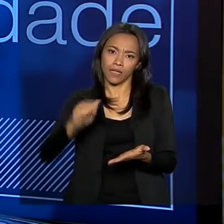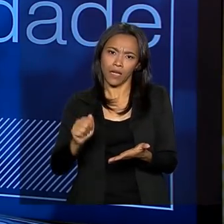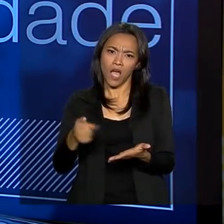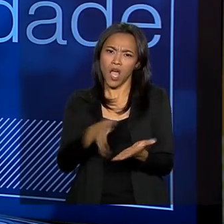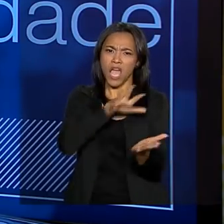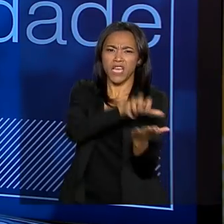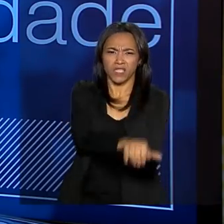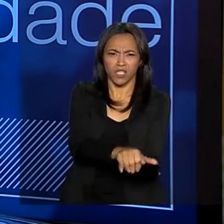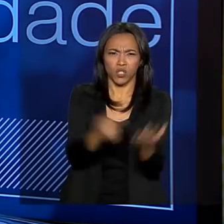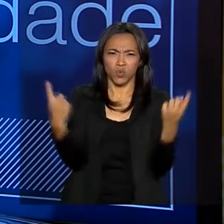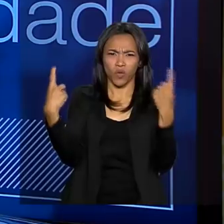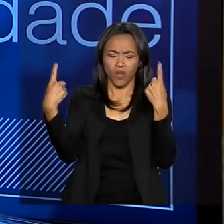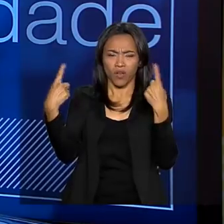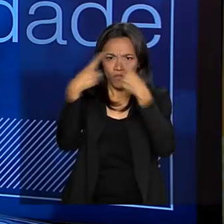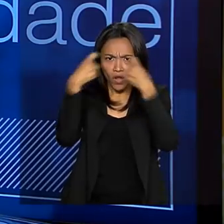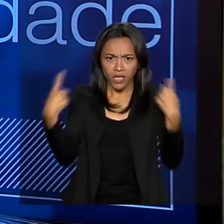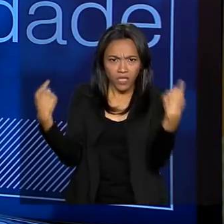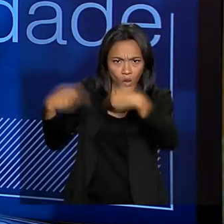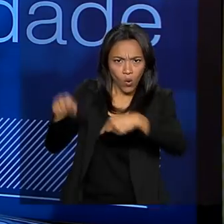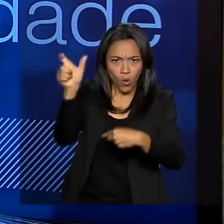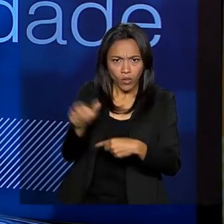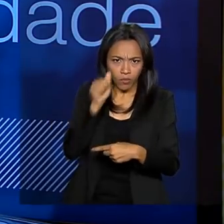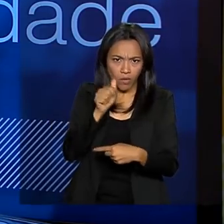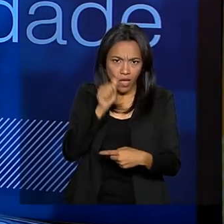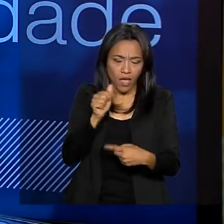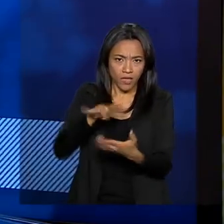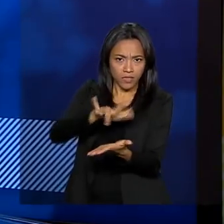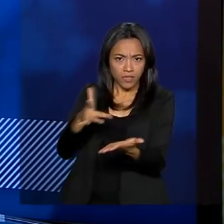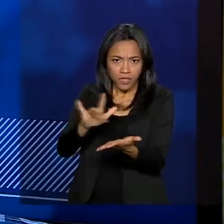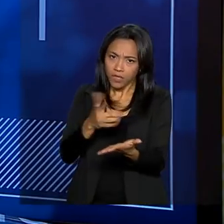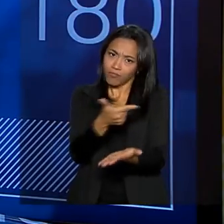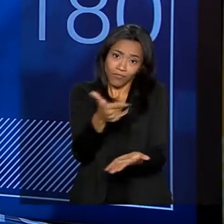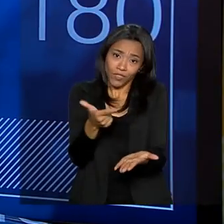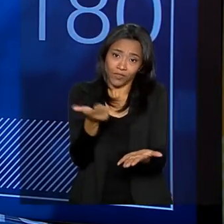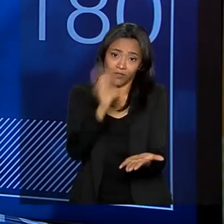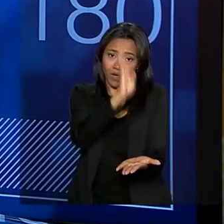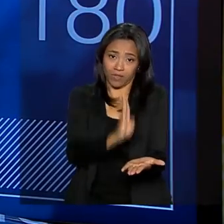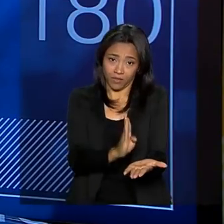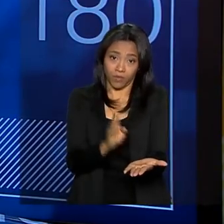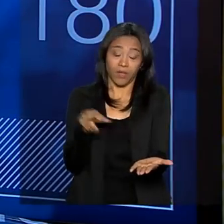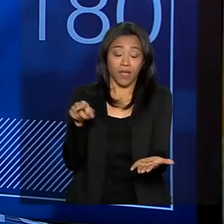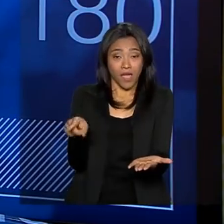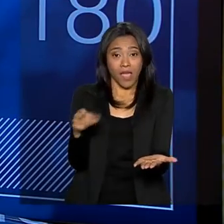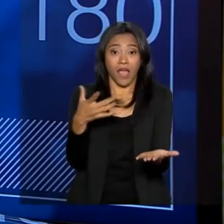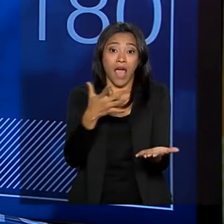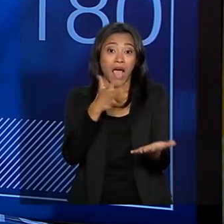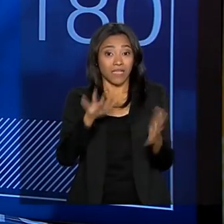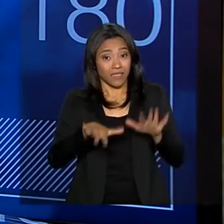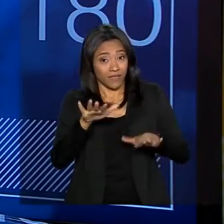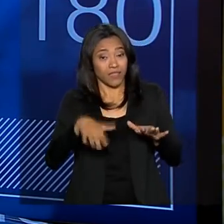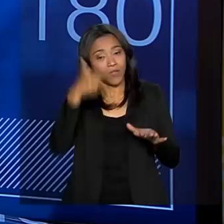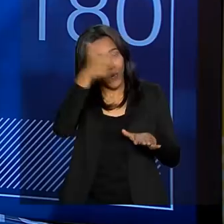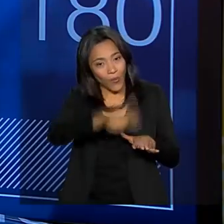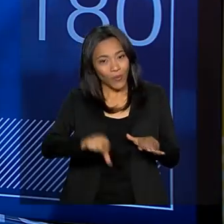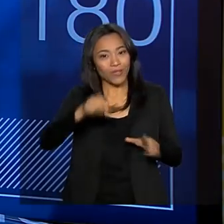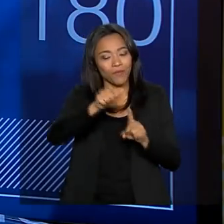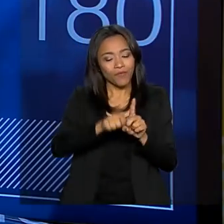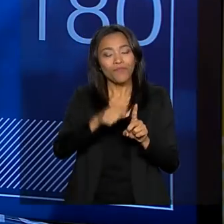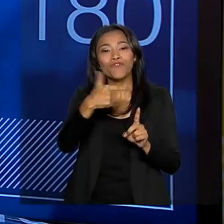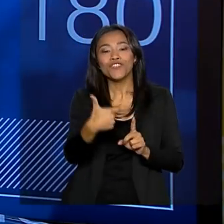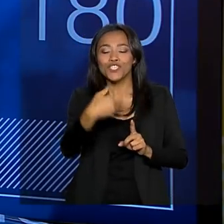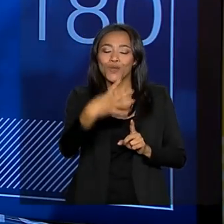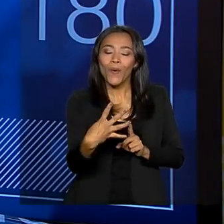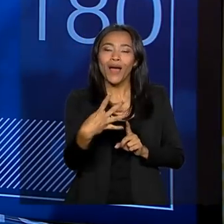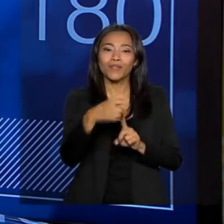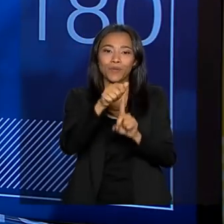cigana no Brasil. E a mulher cigana é vítima de violência nessa nação. O cigano, infelizmente, e aqui eu queria dizer maio, 24 de